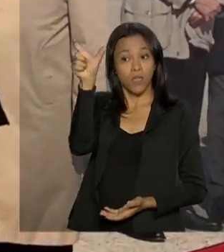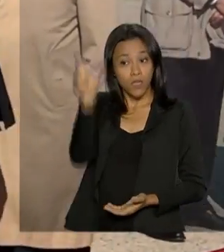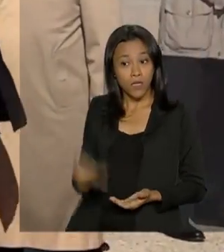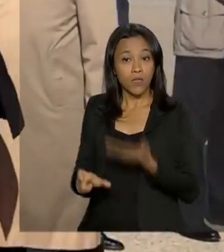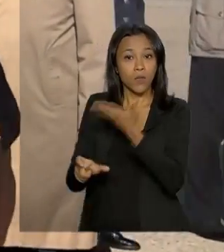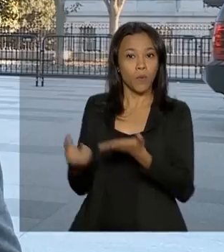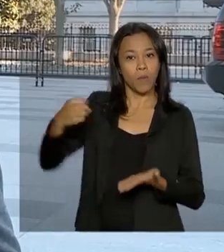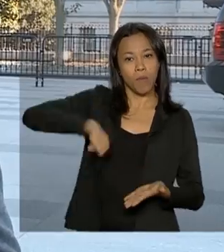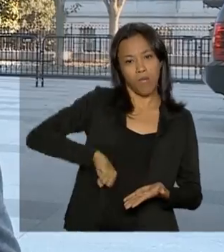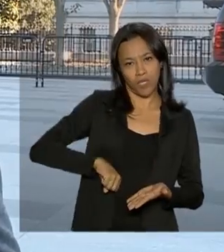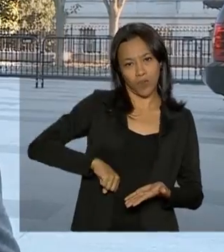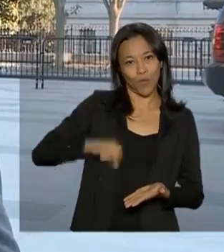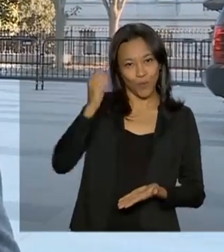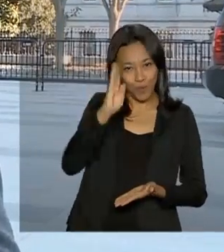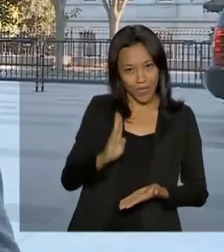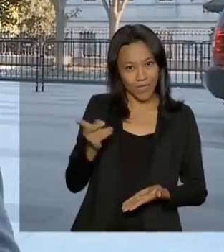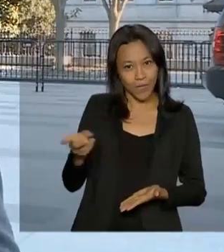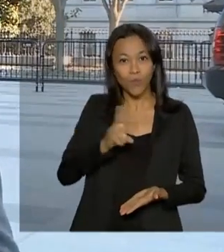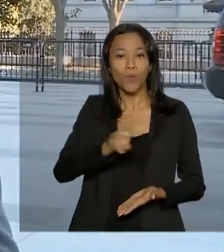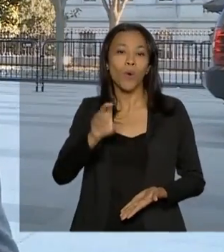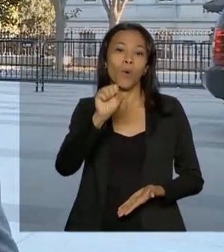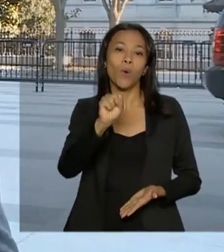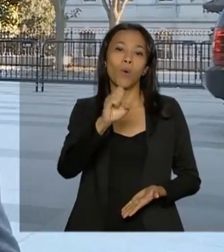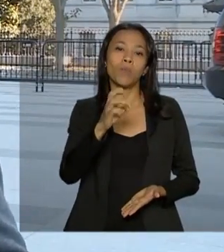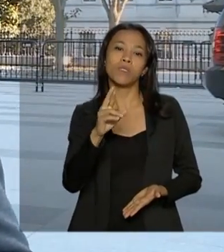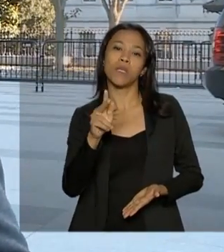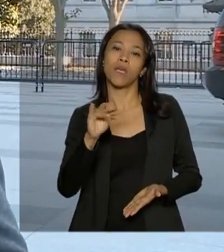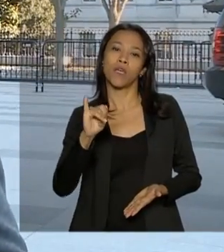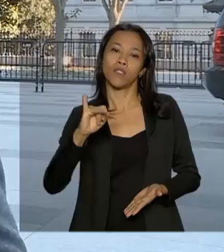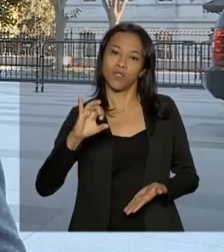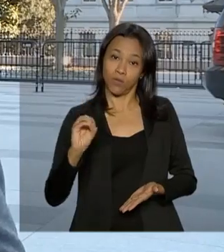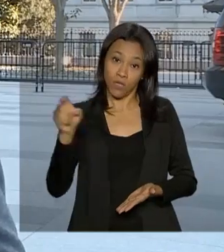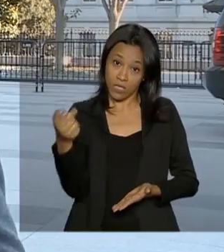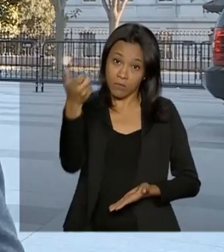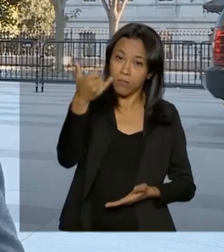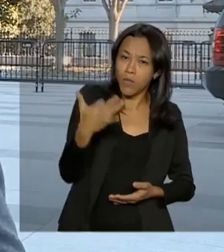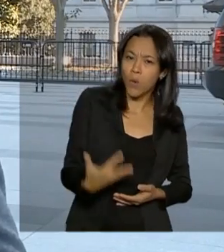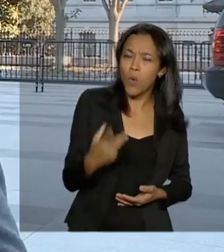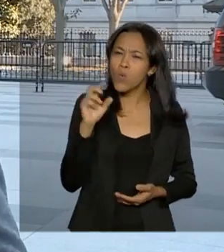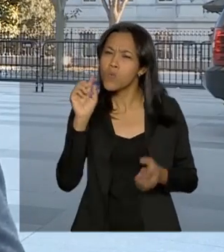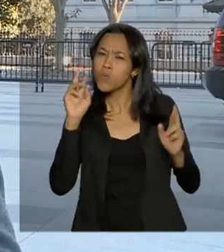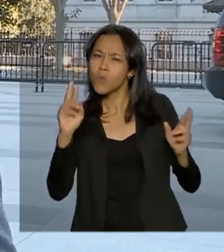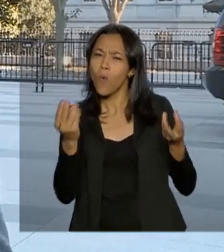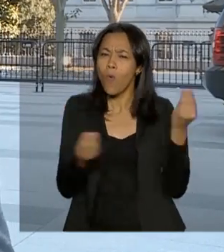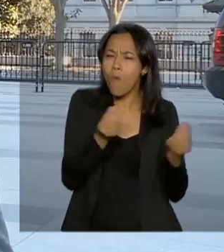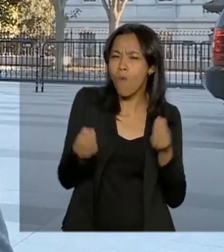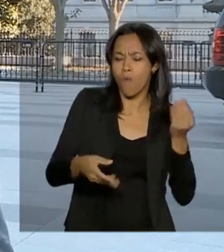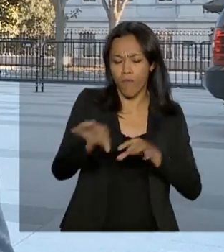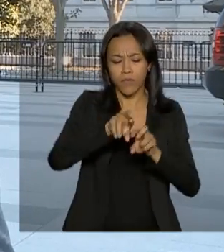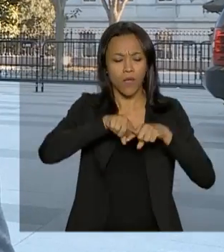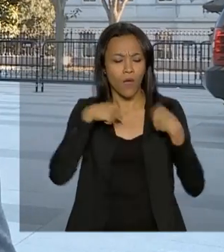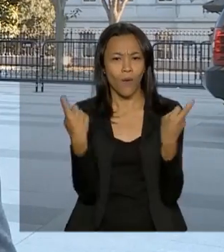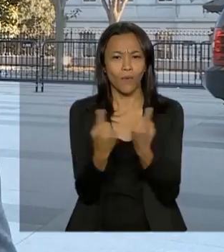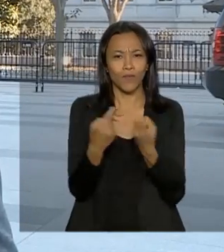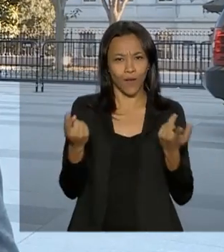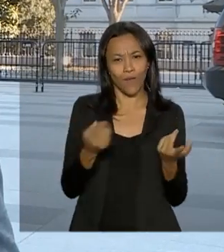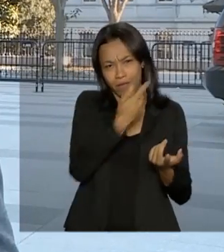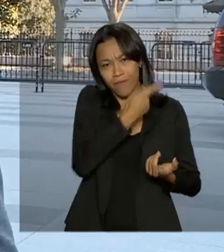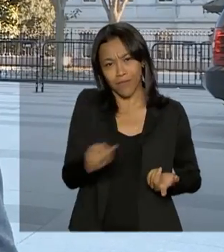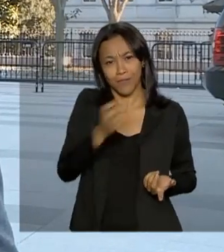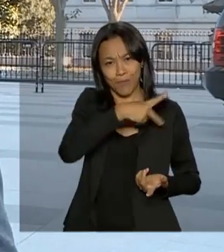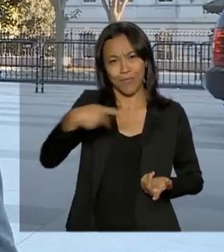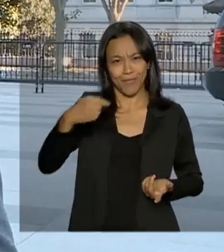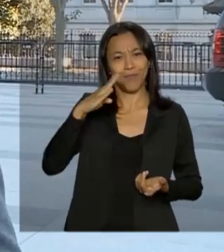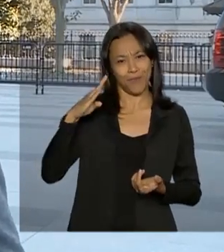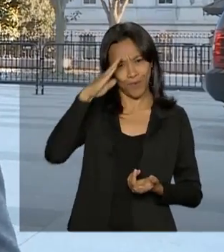nos Estados Unidos, Sérgio Amaral, que falou sobre as expectativas desta visita do presidente Bolsonaro aqui em